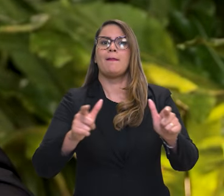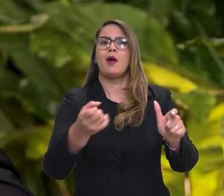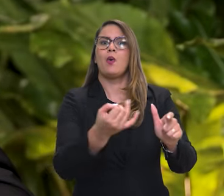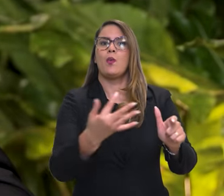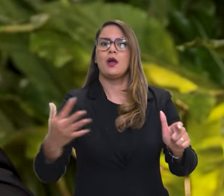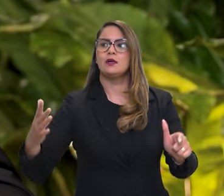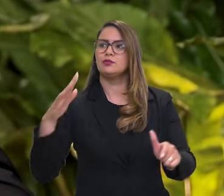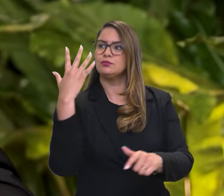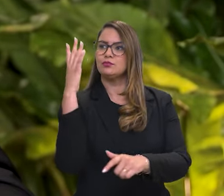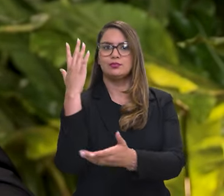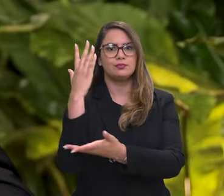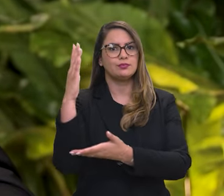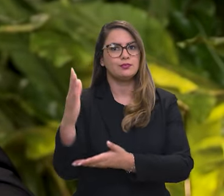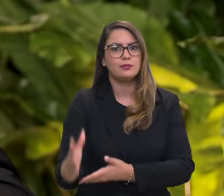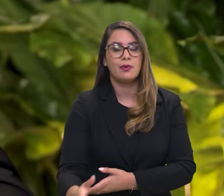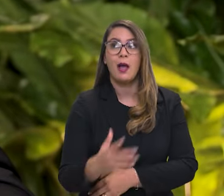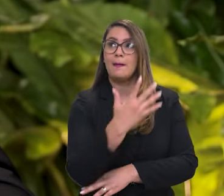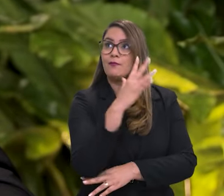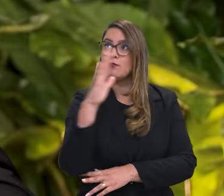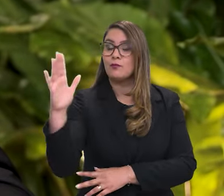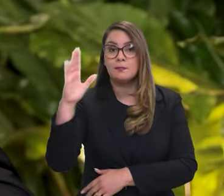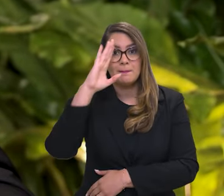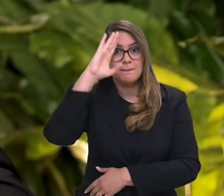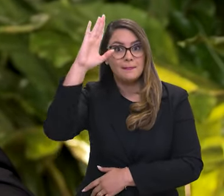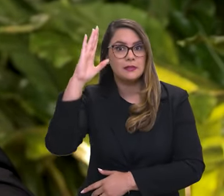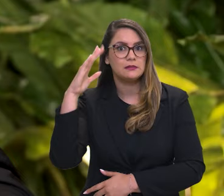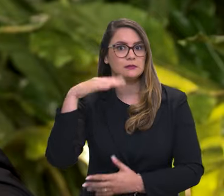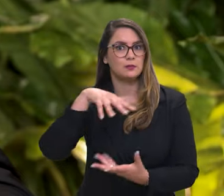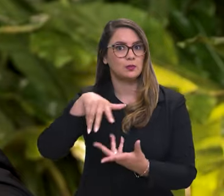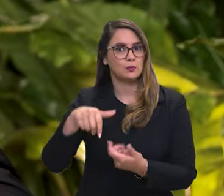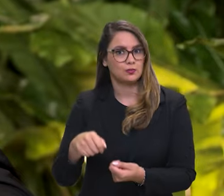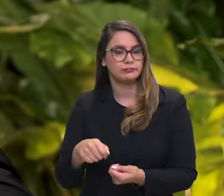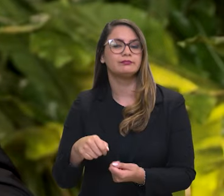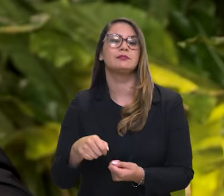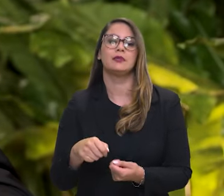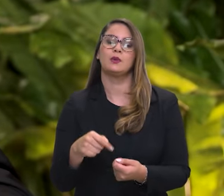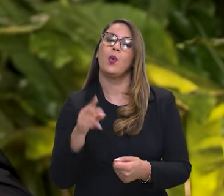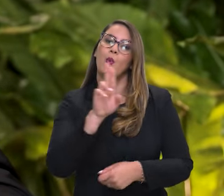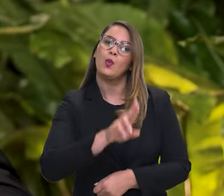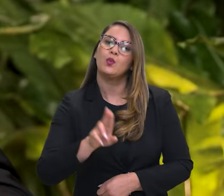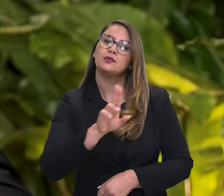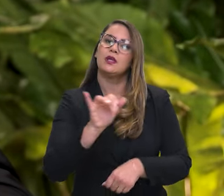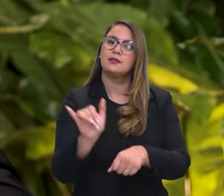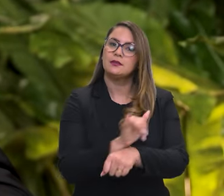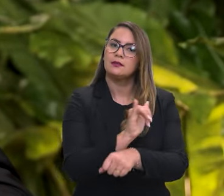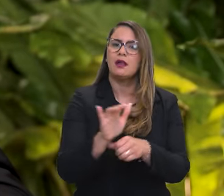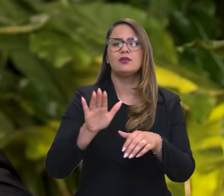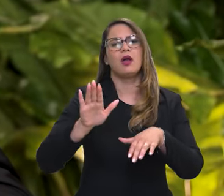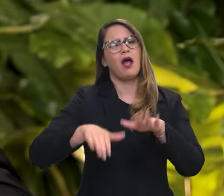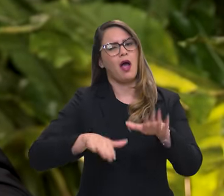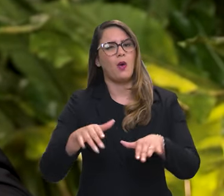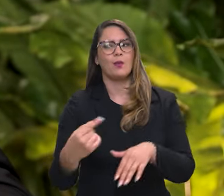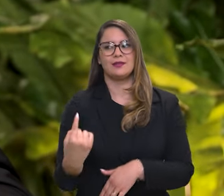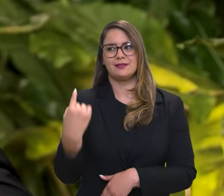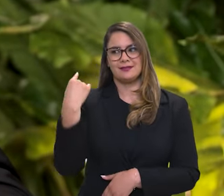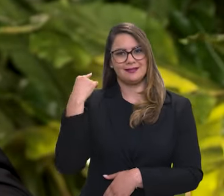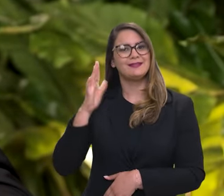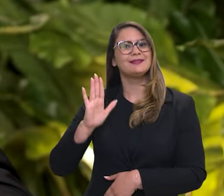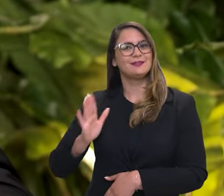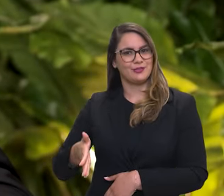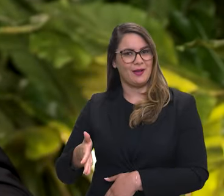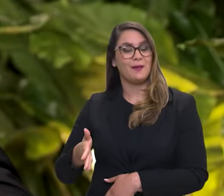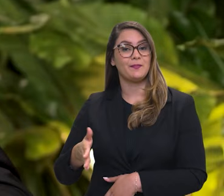floresta tropical que a Amazônia. Então, nós usamos várias estratégias, algumas que a gente já tinha usado no passado. Então, a presença